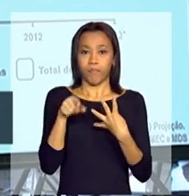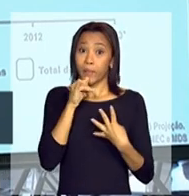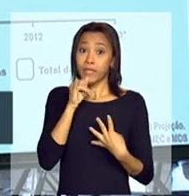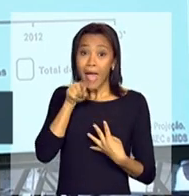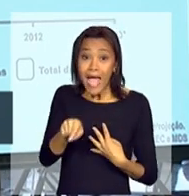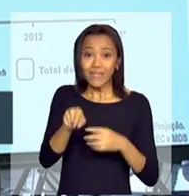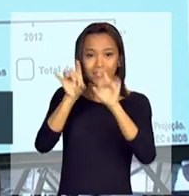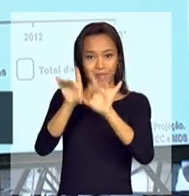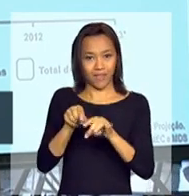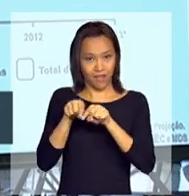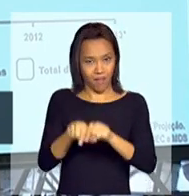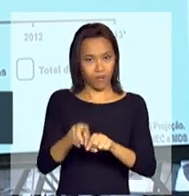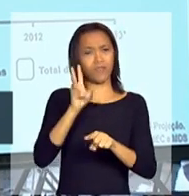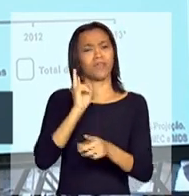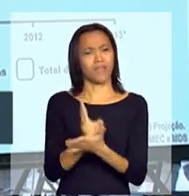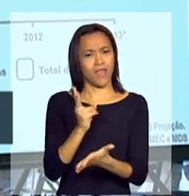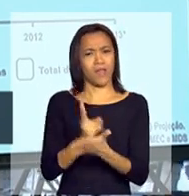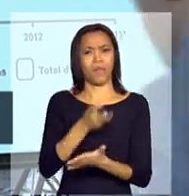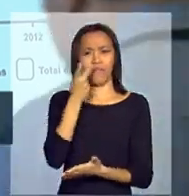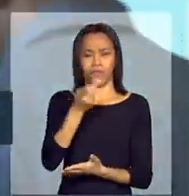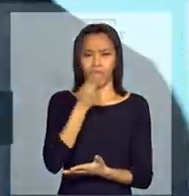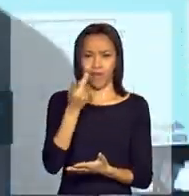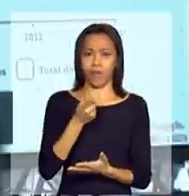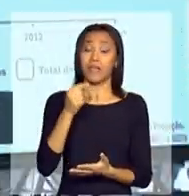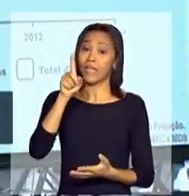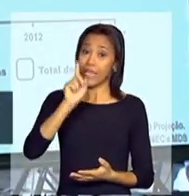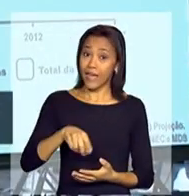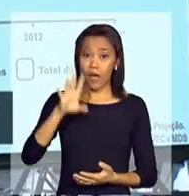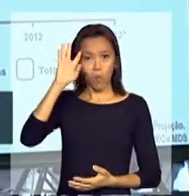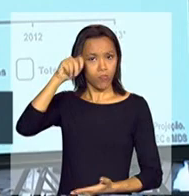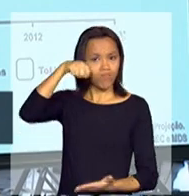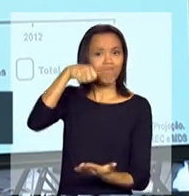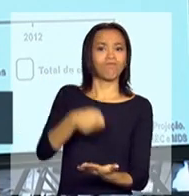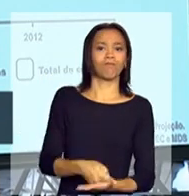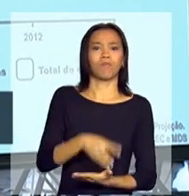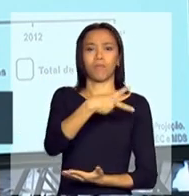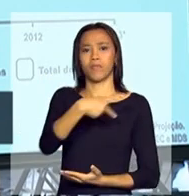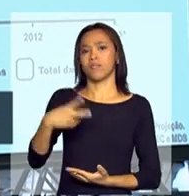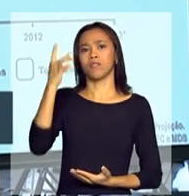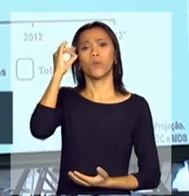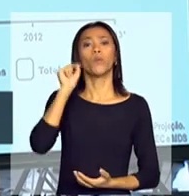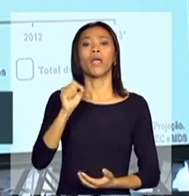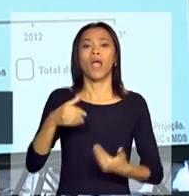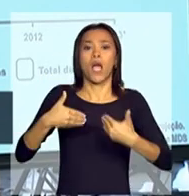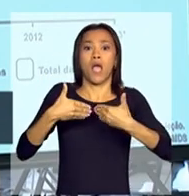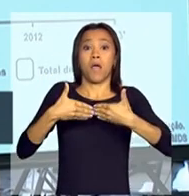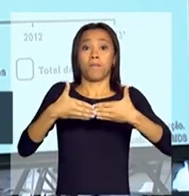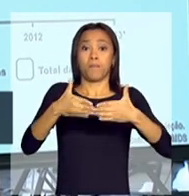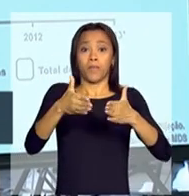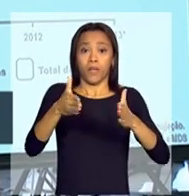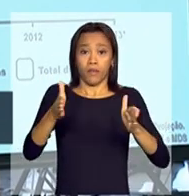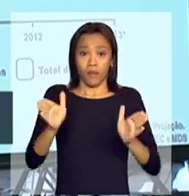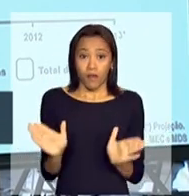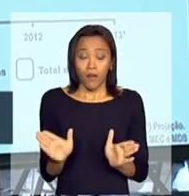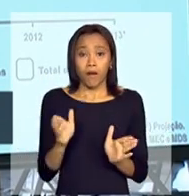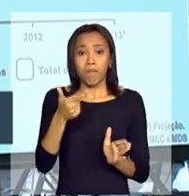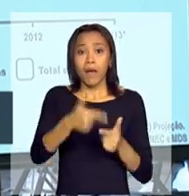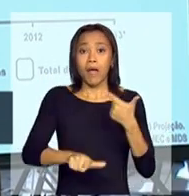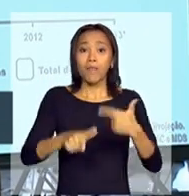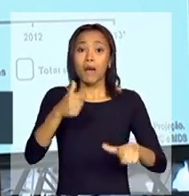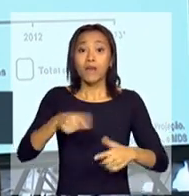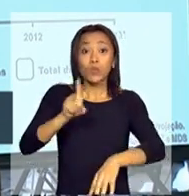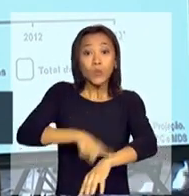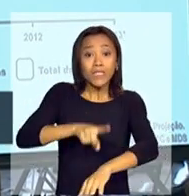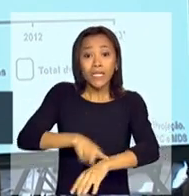em especial, é uma que eu sempre falo, que é também uma determinação da presidenta, que é ampliar a oferta de ensino em